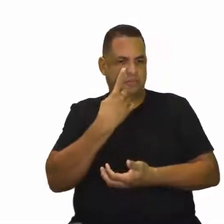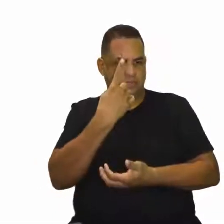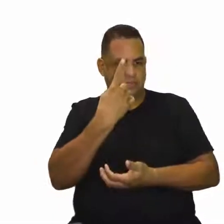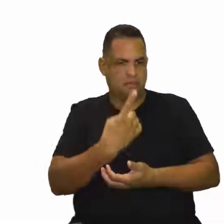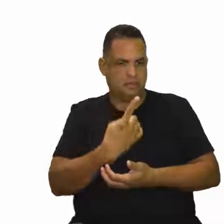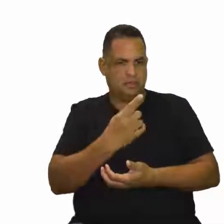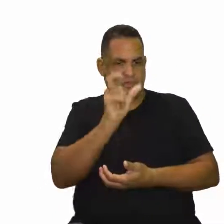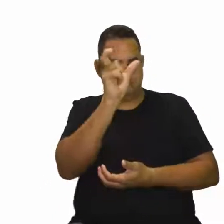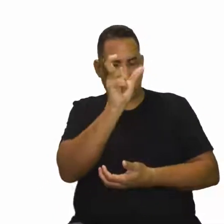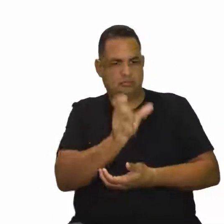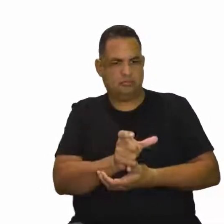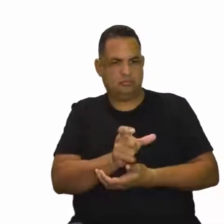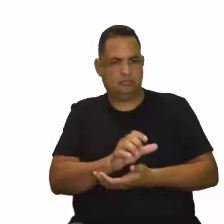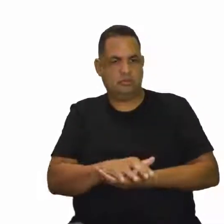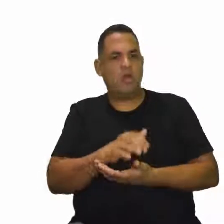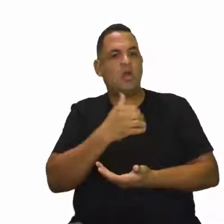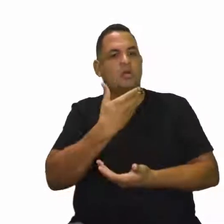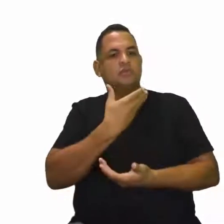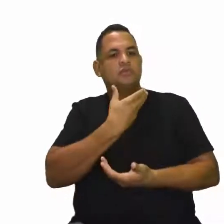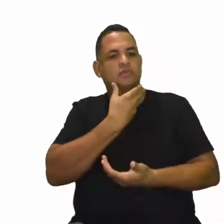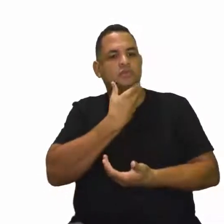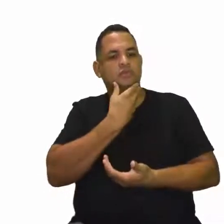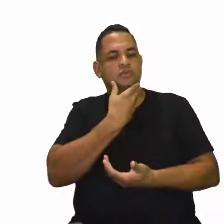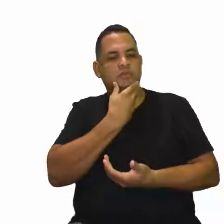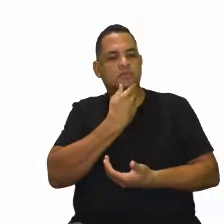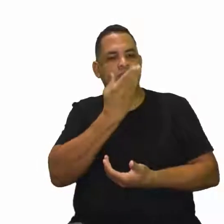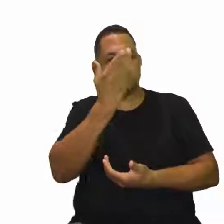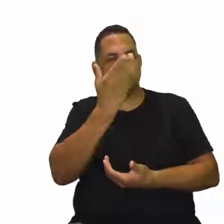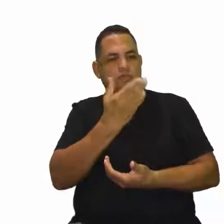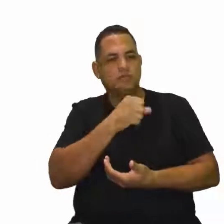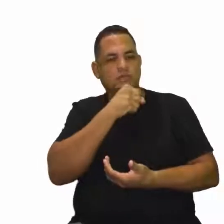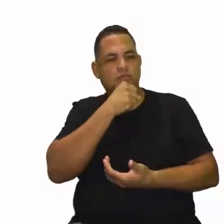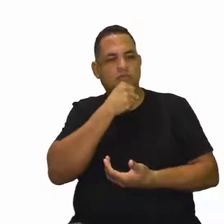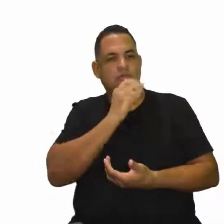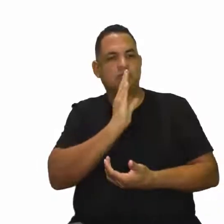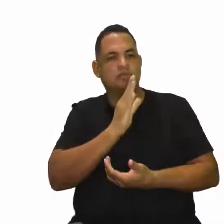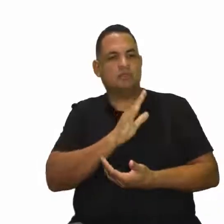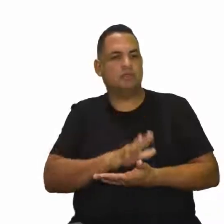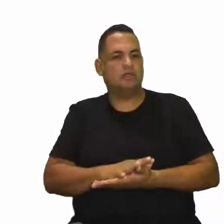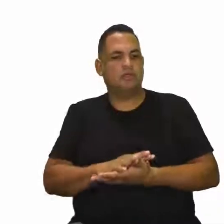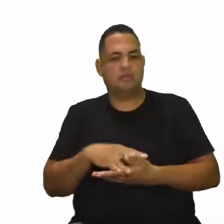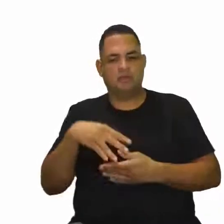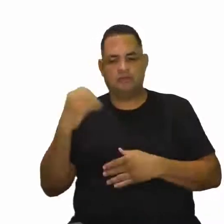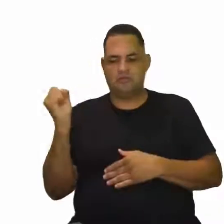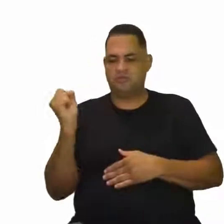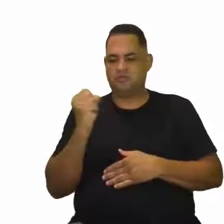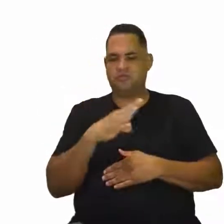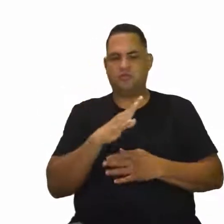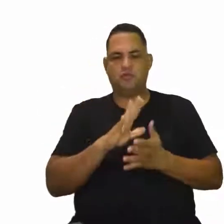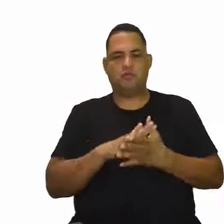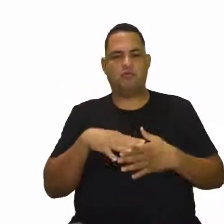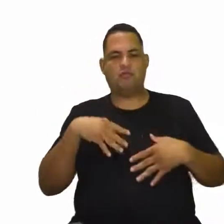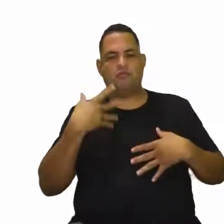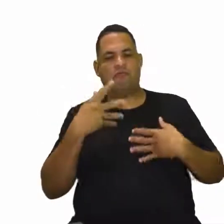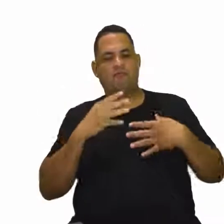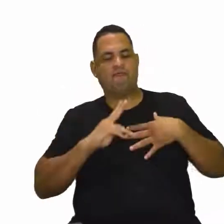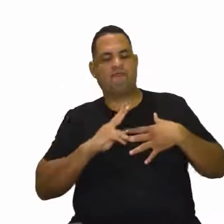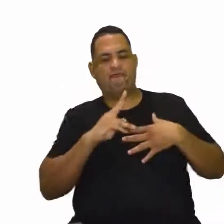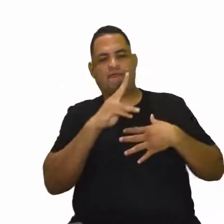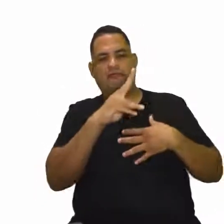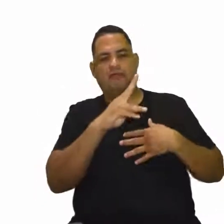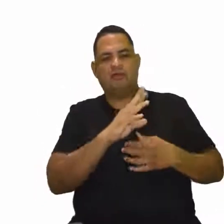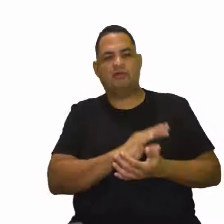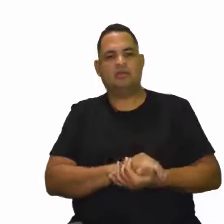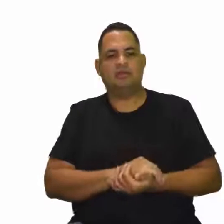personagem, nosso senhorzinho aqui na frente do espelho. Um dia ele já foi um rapaz bonito, charmoso, forte,